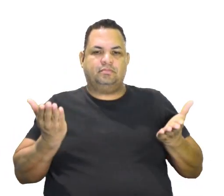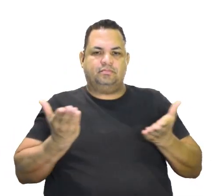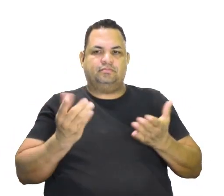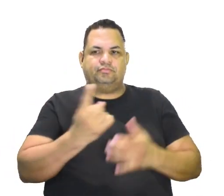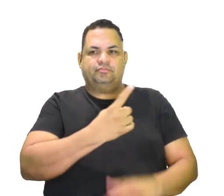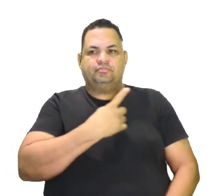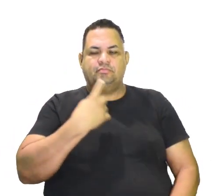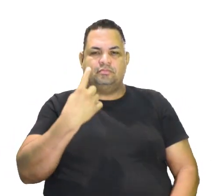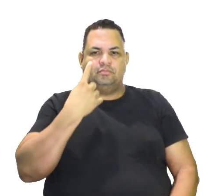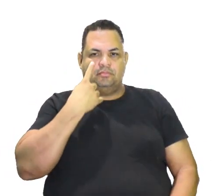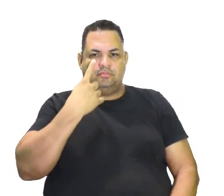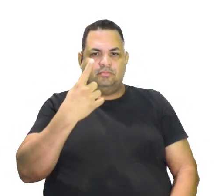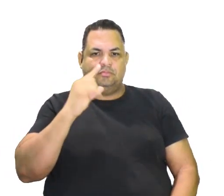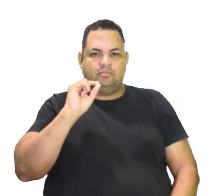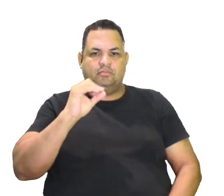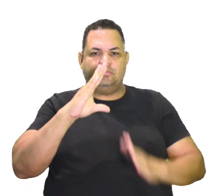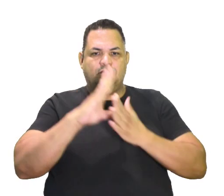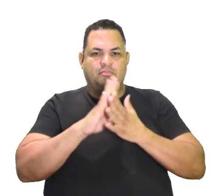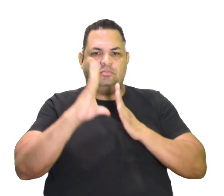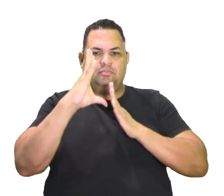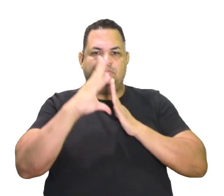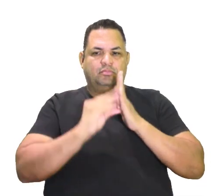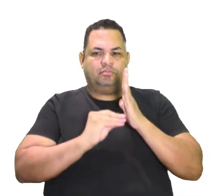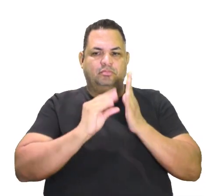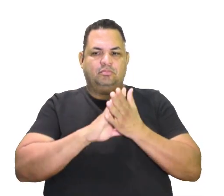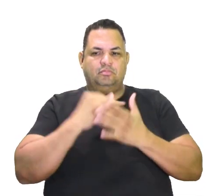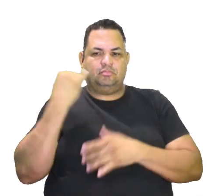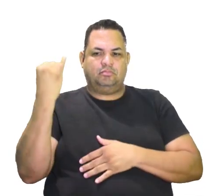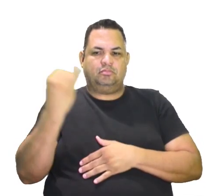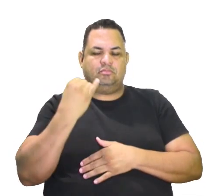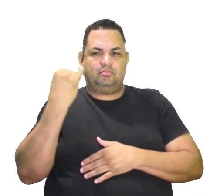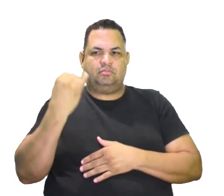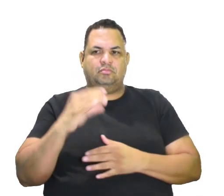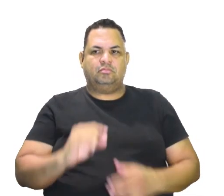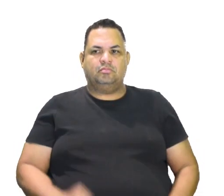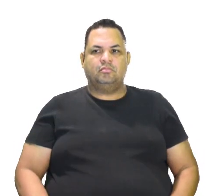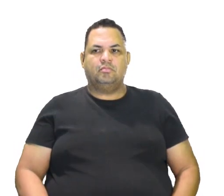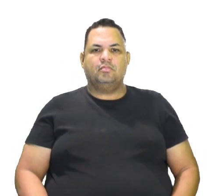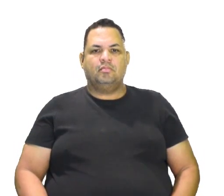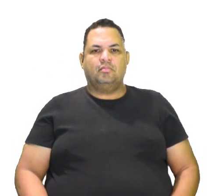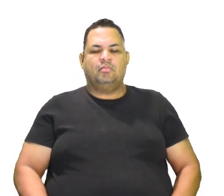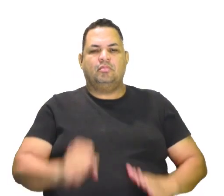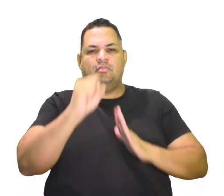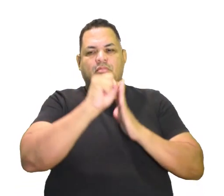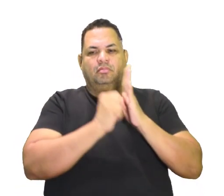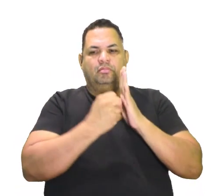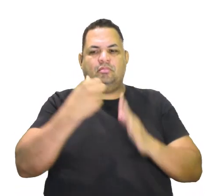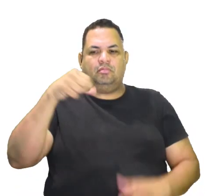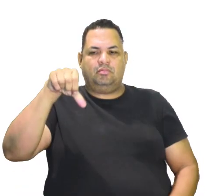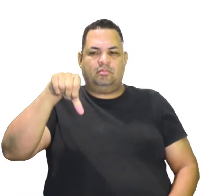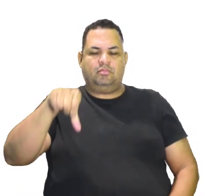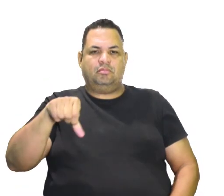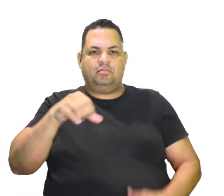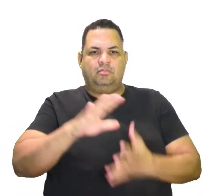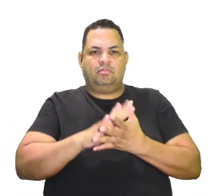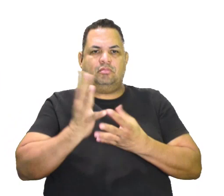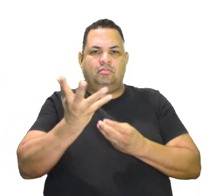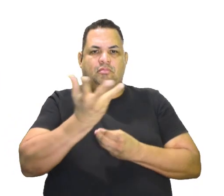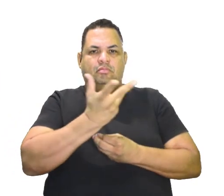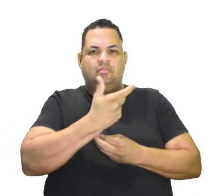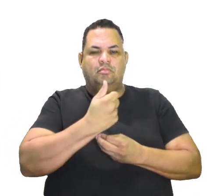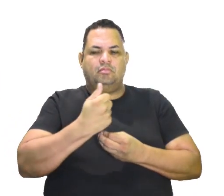Então, nós vamos ver, então, que os conteúdos importantes foram esses aqui, ó. No século XIX, arte